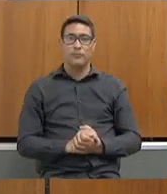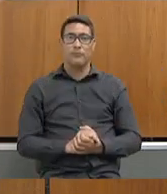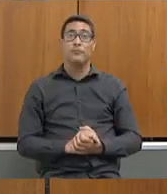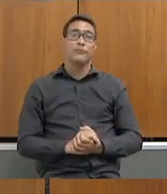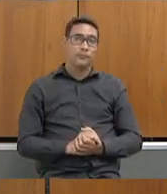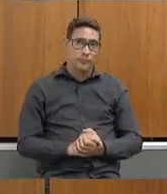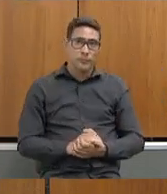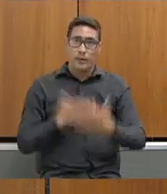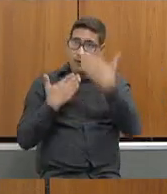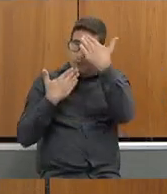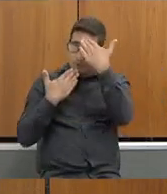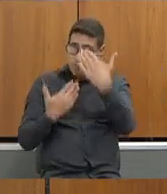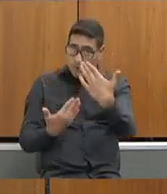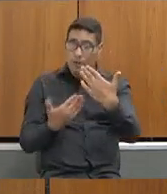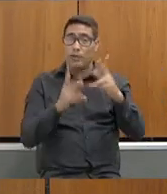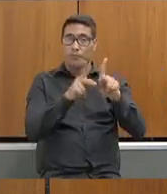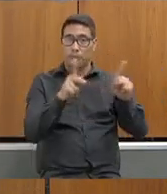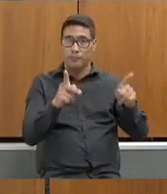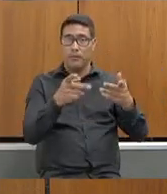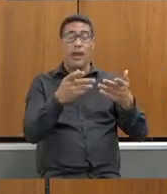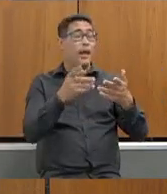Obrigado, deputada Celise.